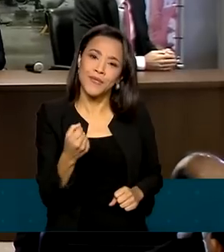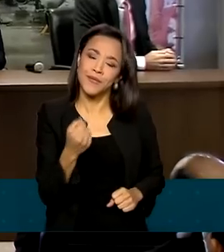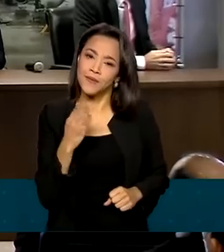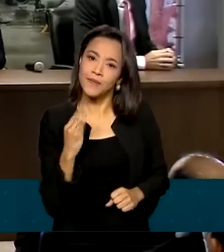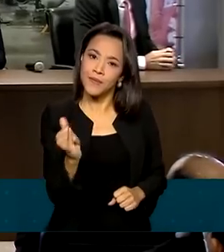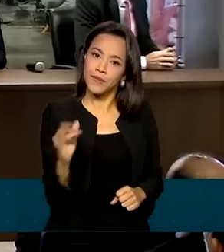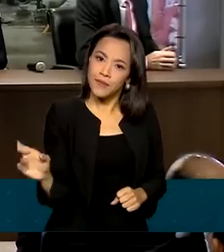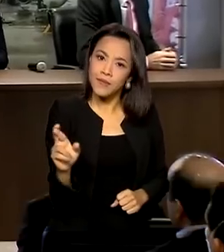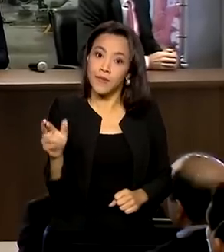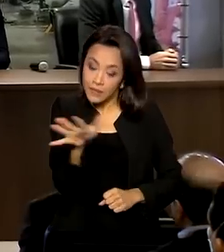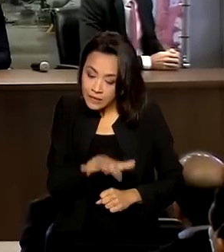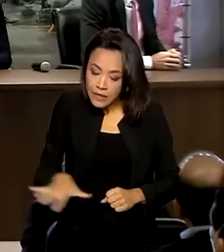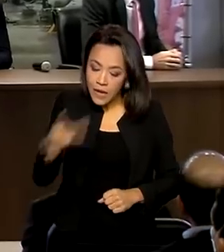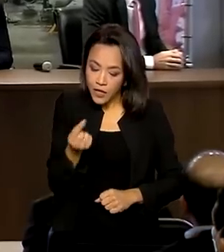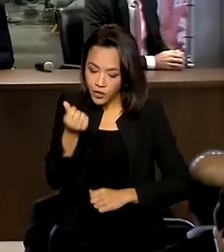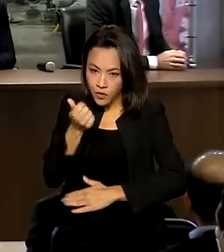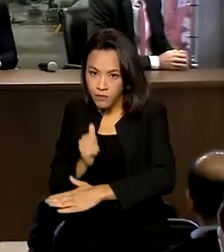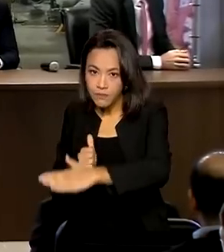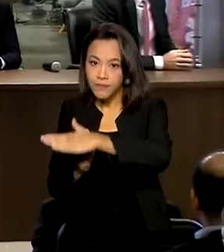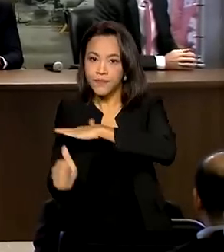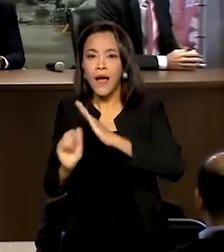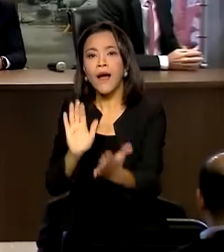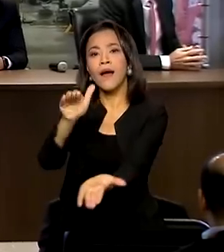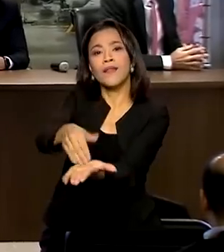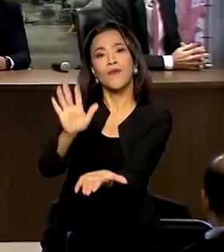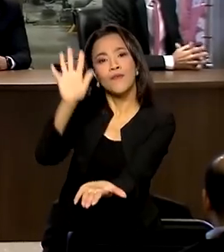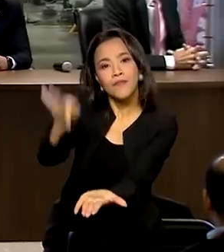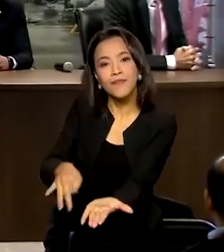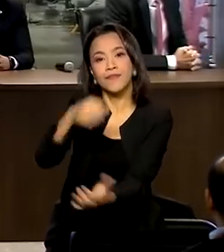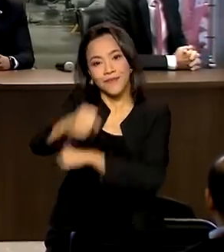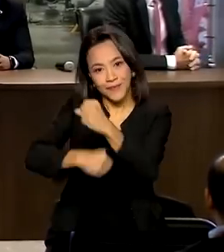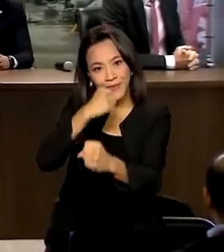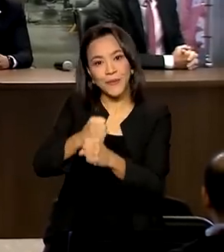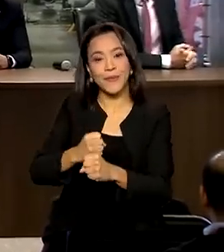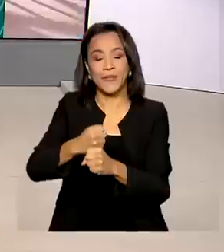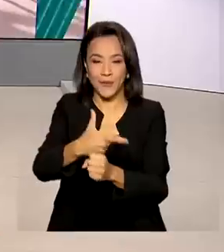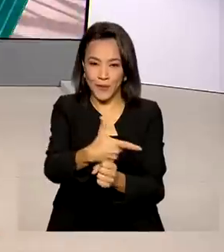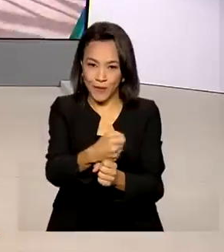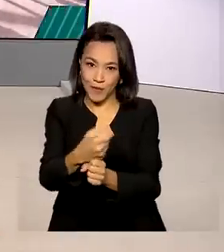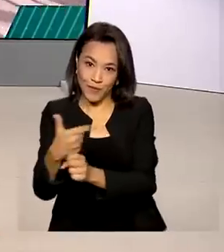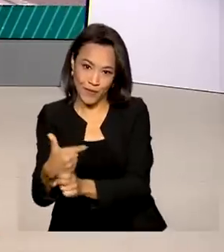investimentos contratados até o final do ano de 2022.